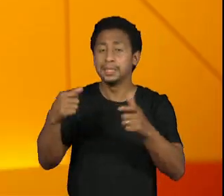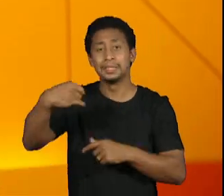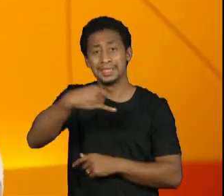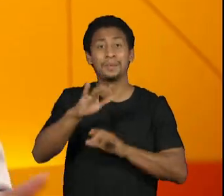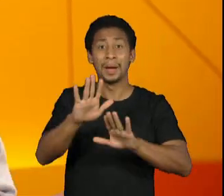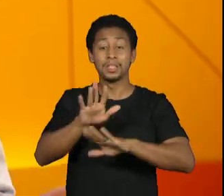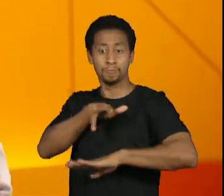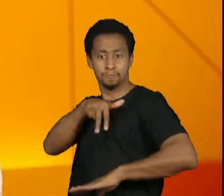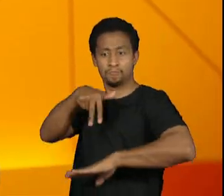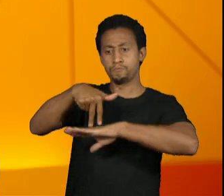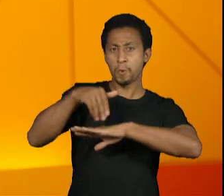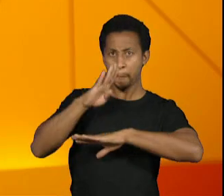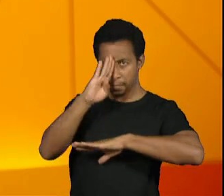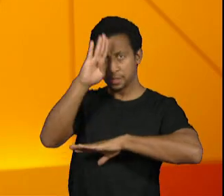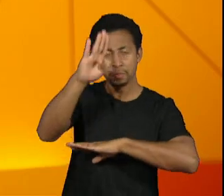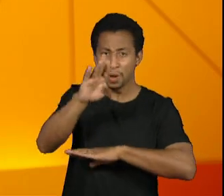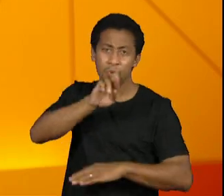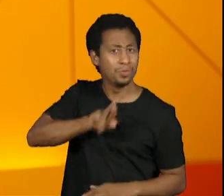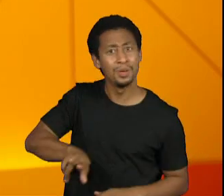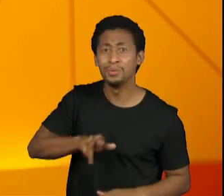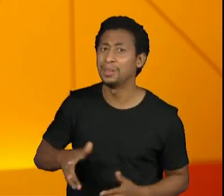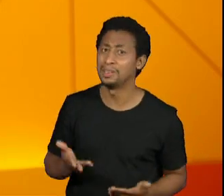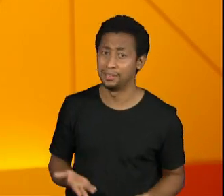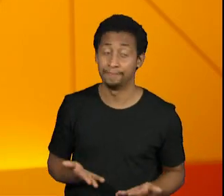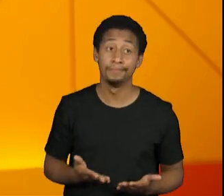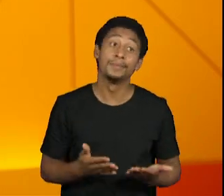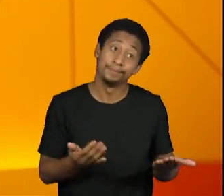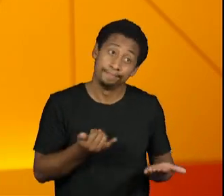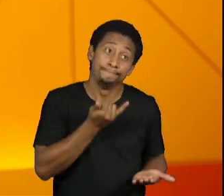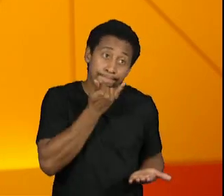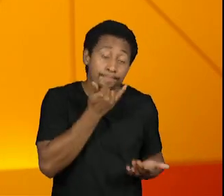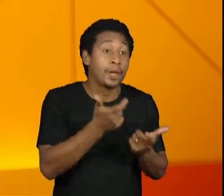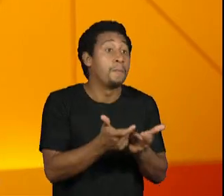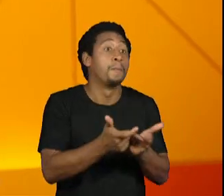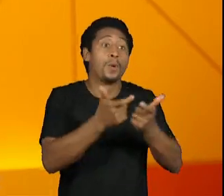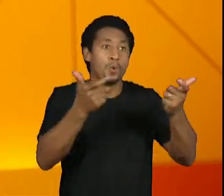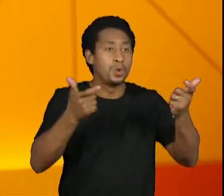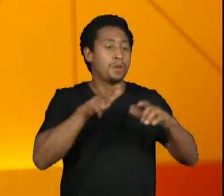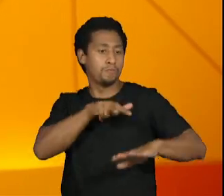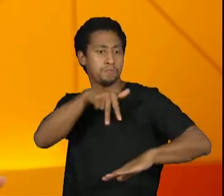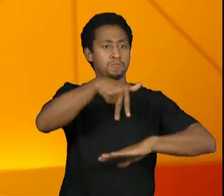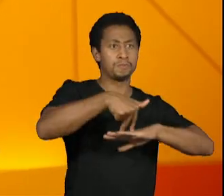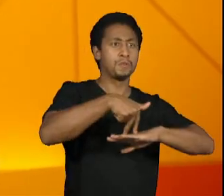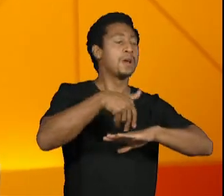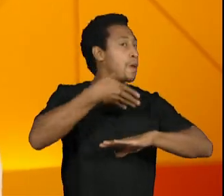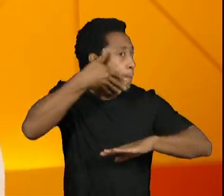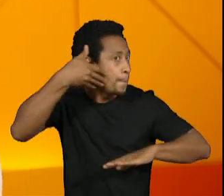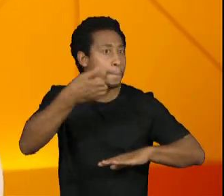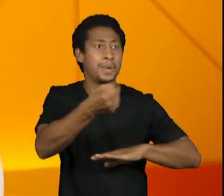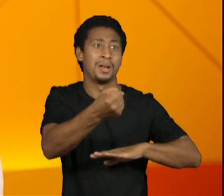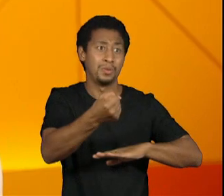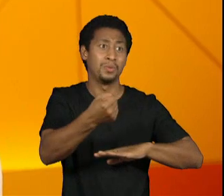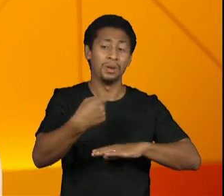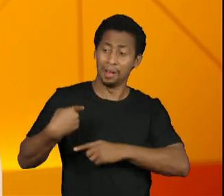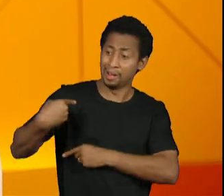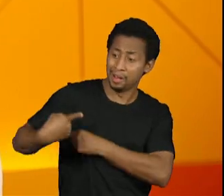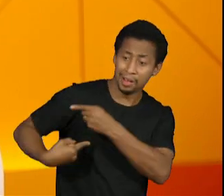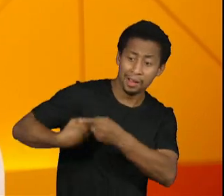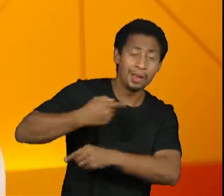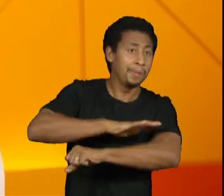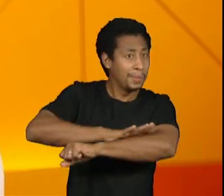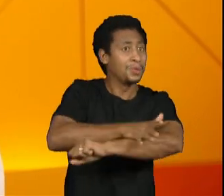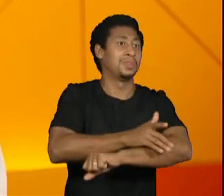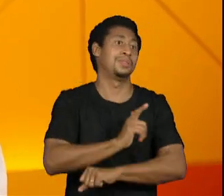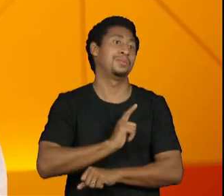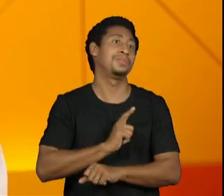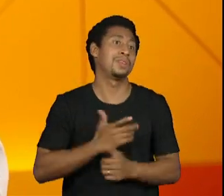Como a grande mídia é hegemonicamente branca, a narrativa fatalmente carrega preconceitos estruturais. A agência de